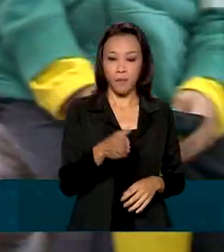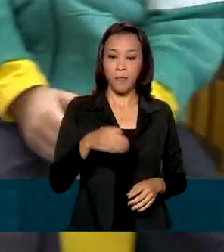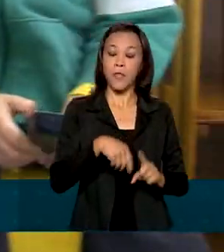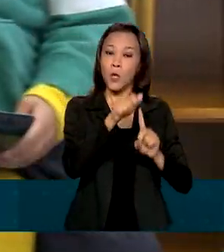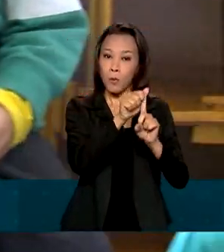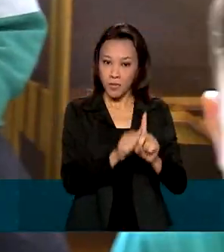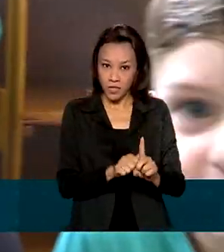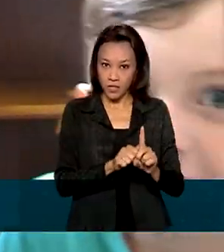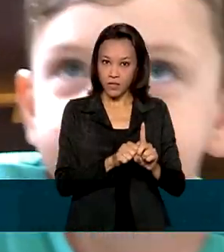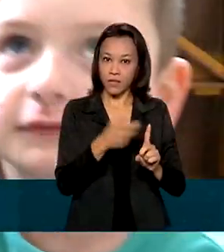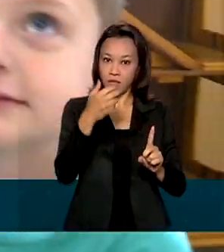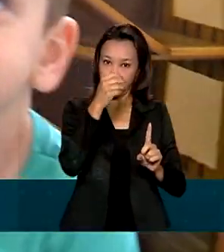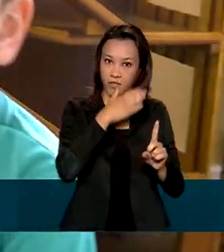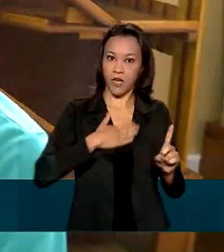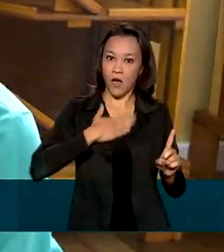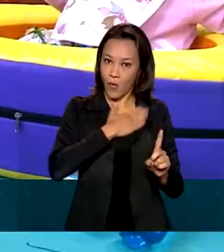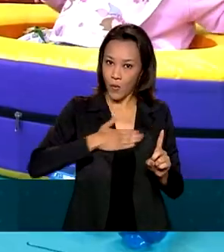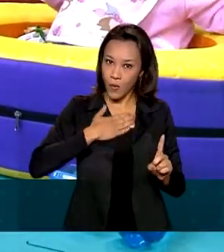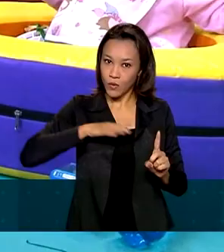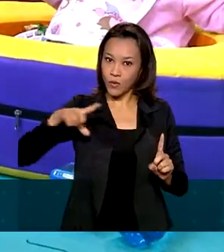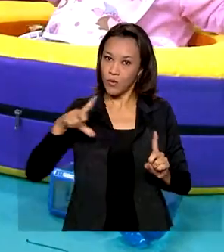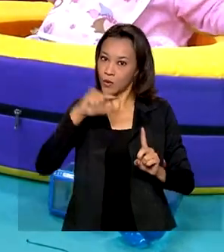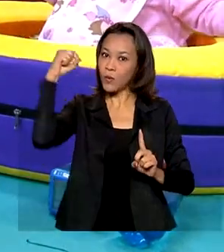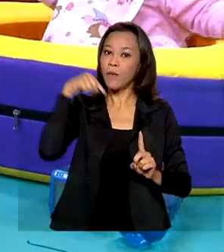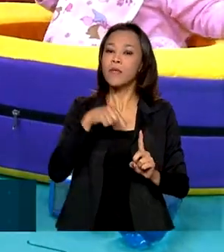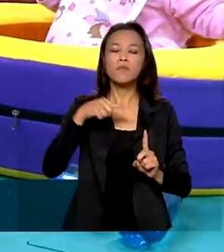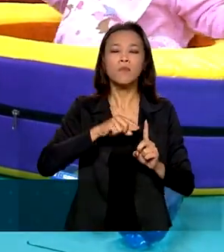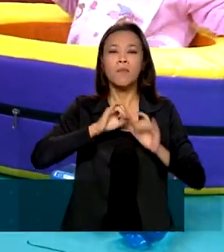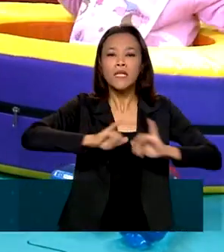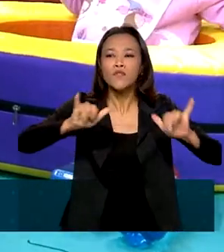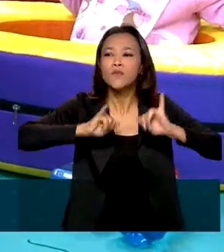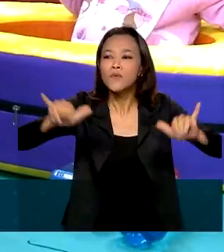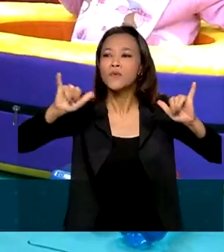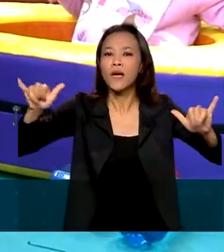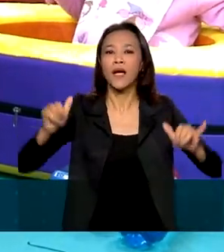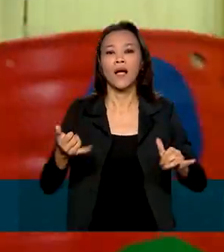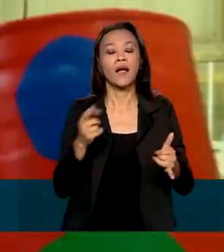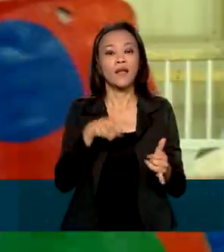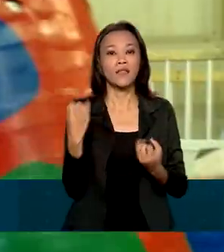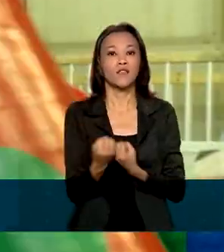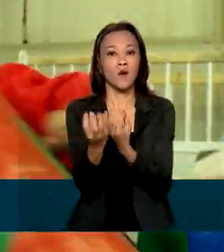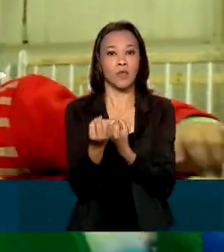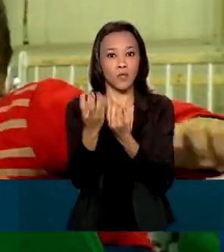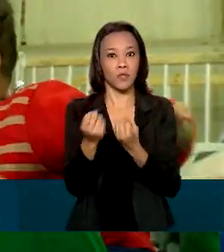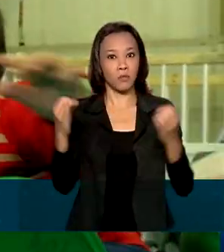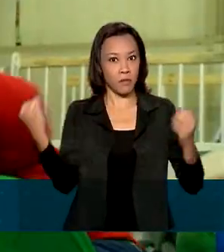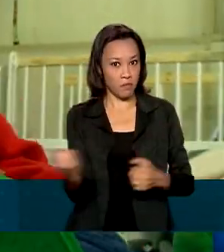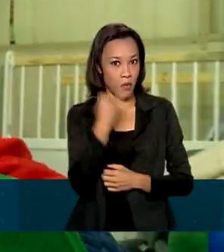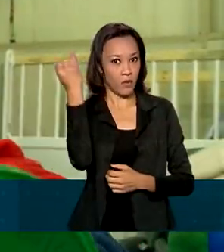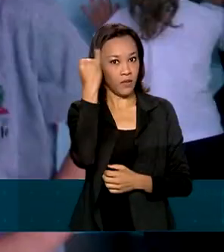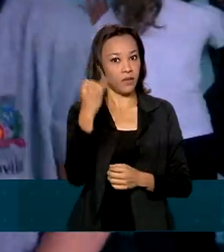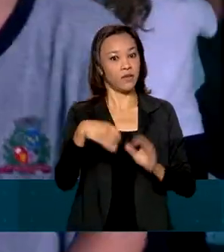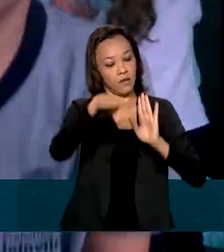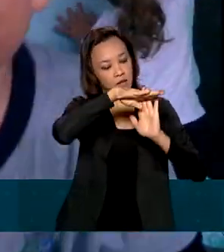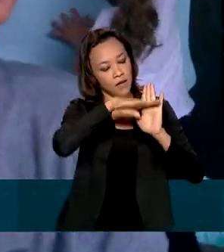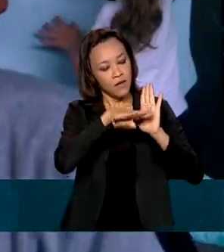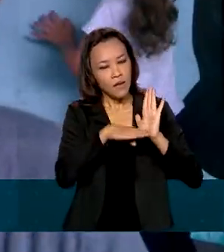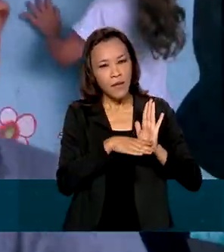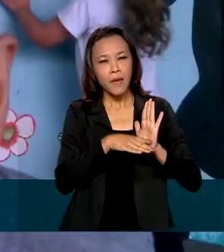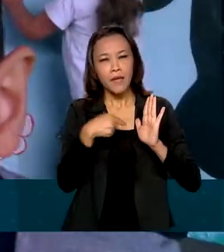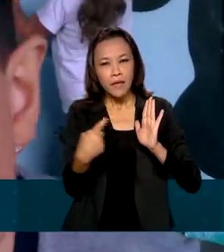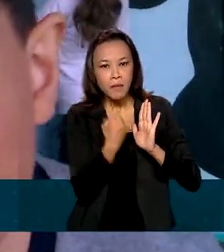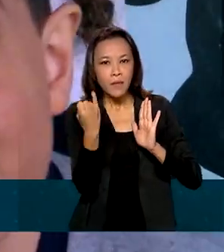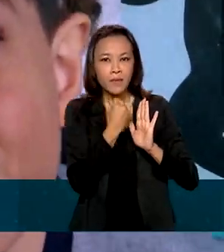de agosto para conscientizar a sociedade sobre a importância dos cuidados na primeira infância. Uma agenda intensa para conquistar